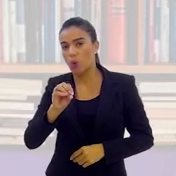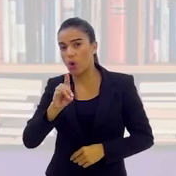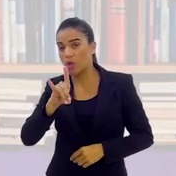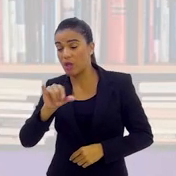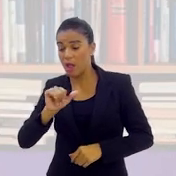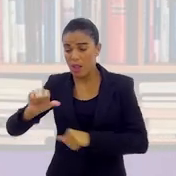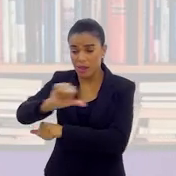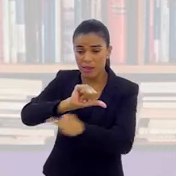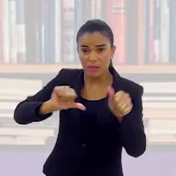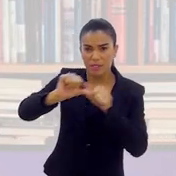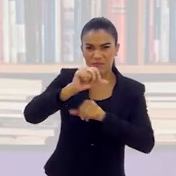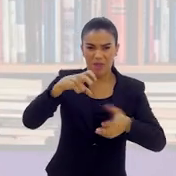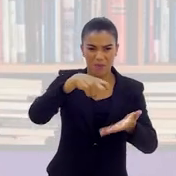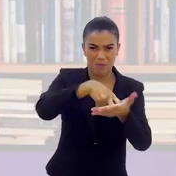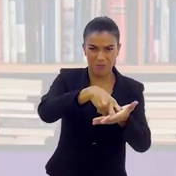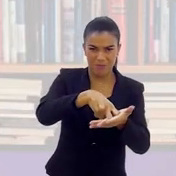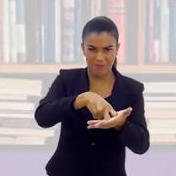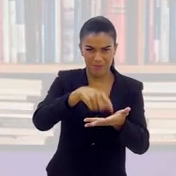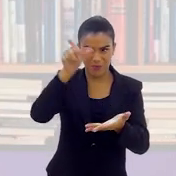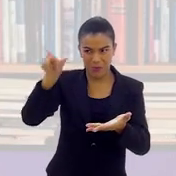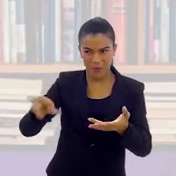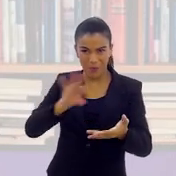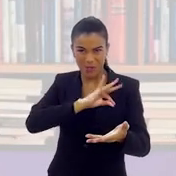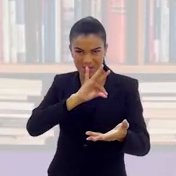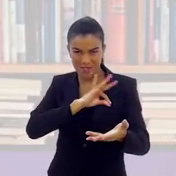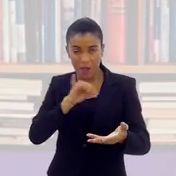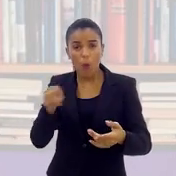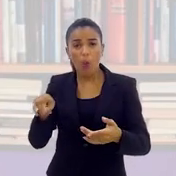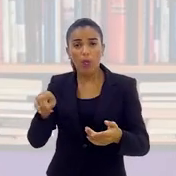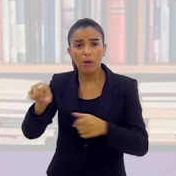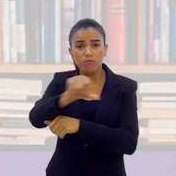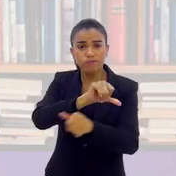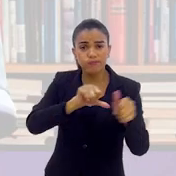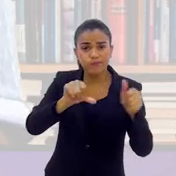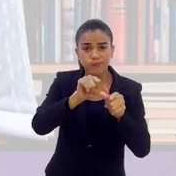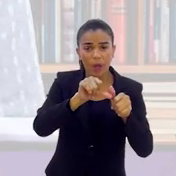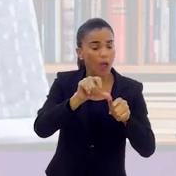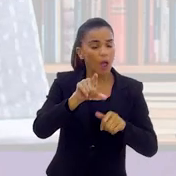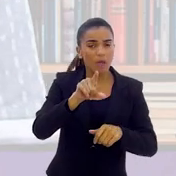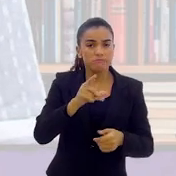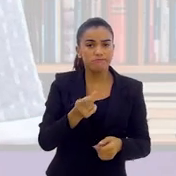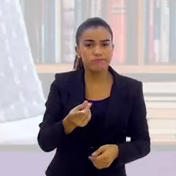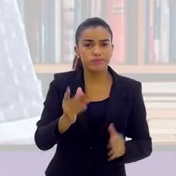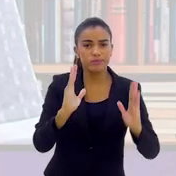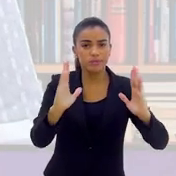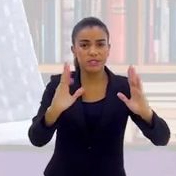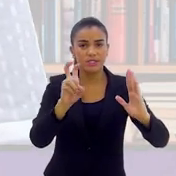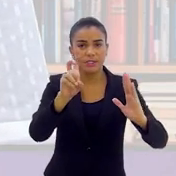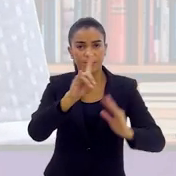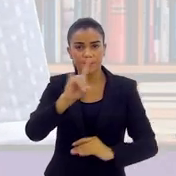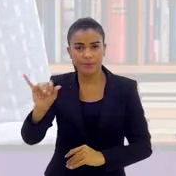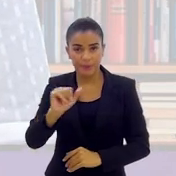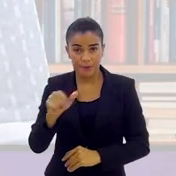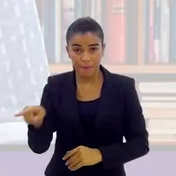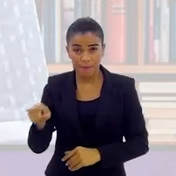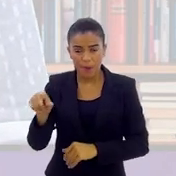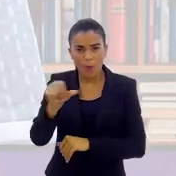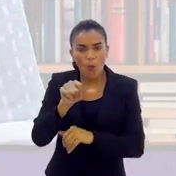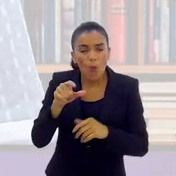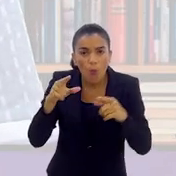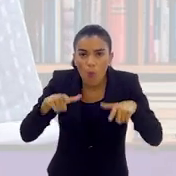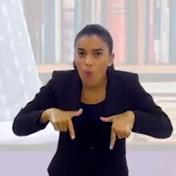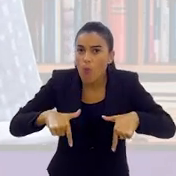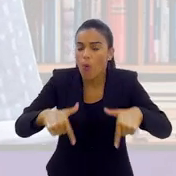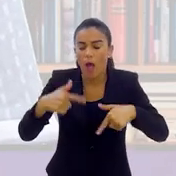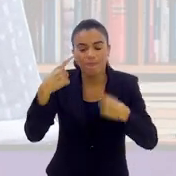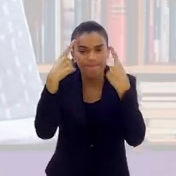transforma a prisão desse policial penal em prisão preventiva, Mauro Galvão. Quer dizer, um ato violento em que